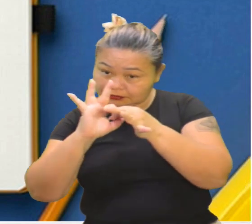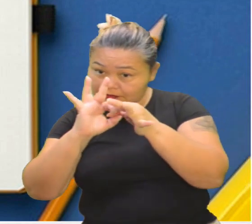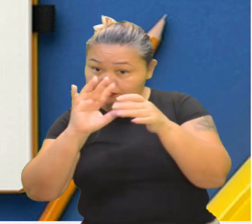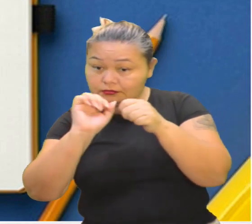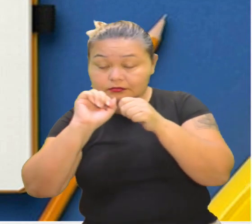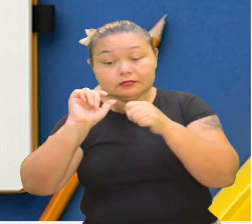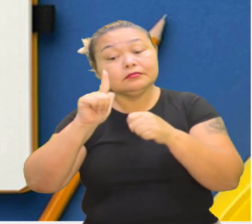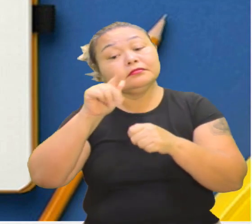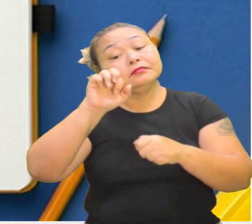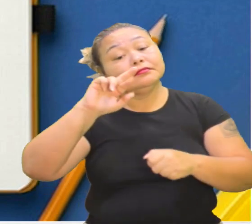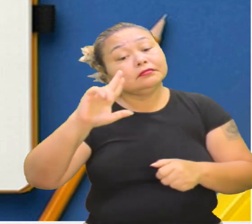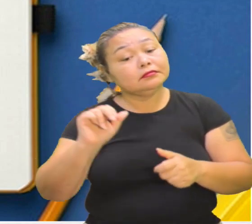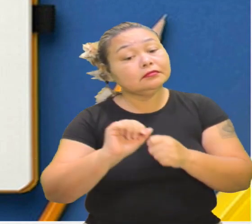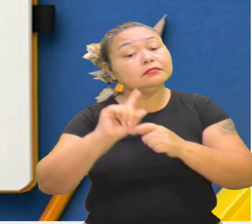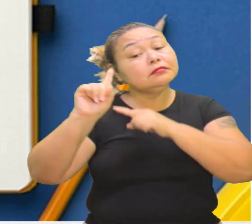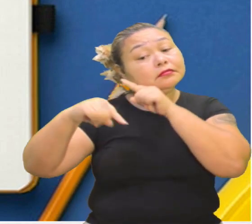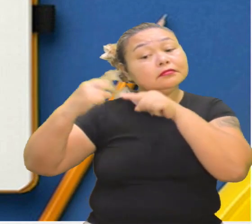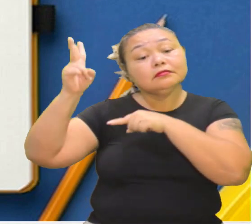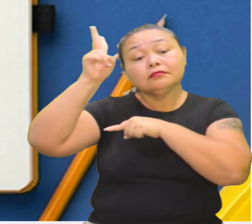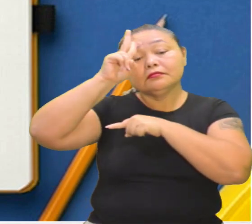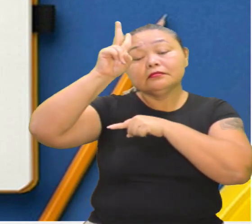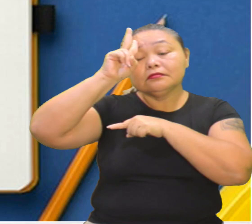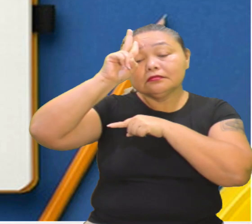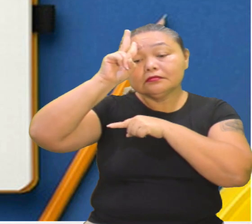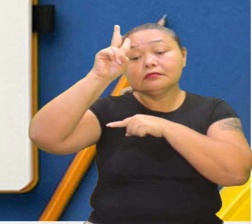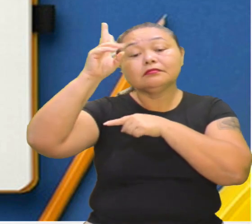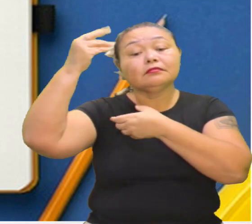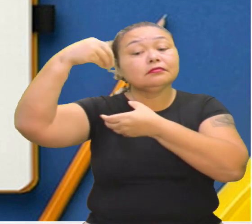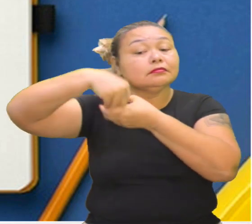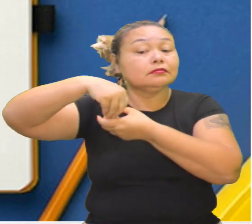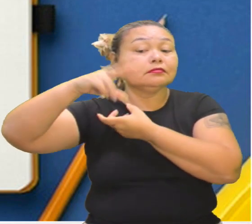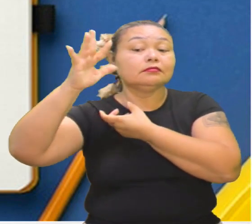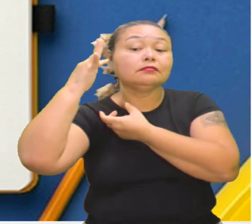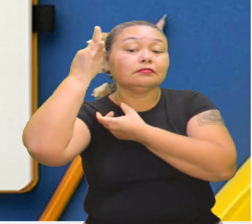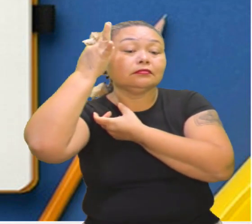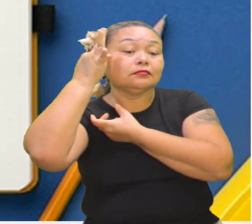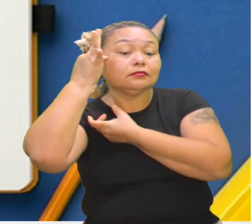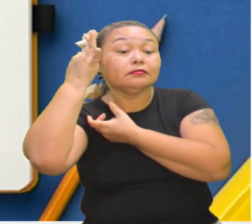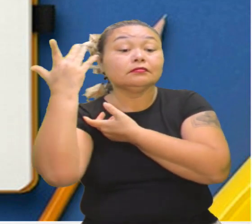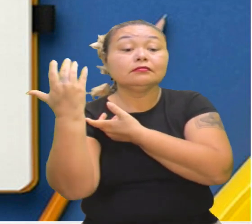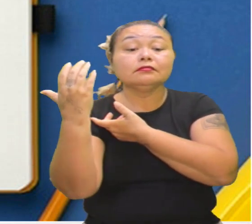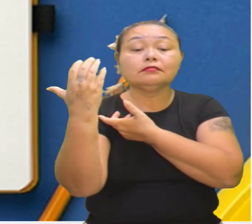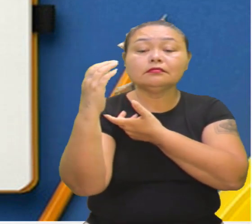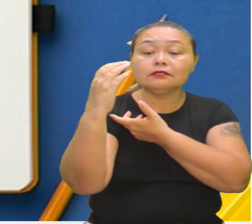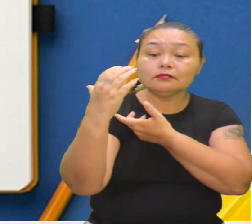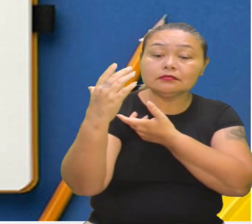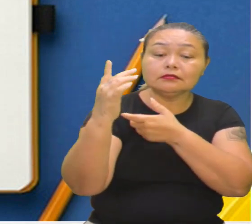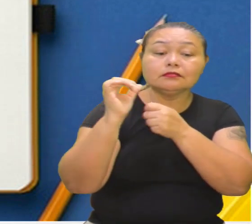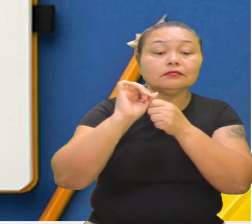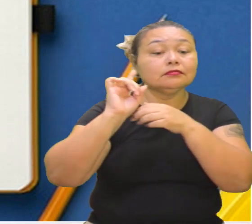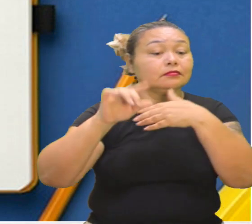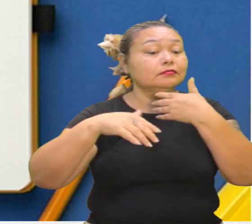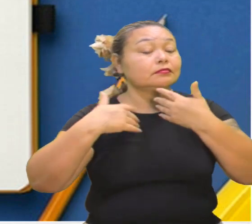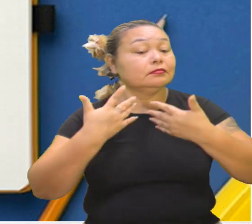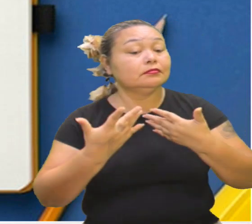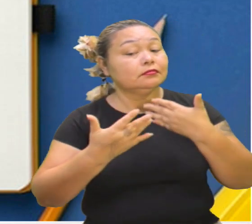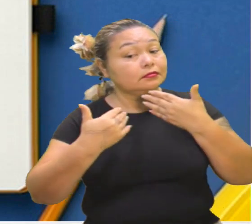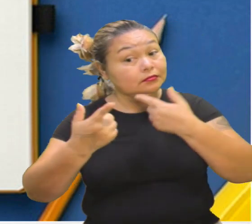história dela na filosofia. O a ciência trouxe de contribuição desde o início, nessa pegada.